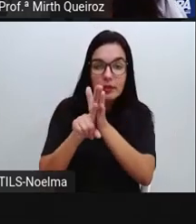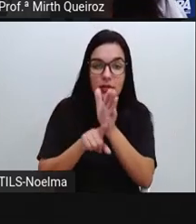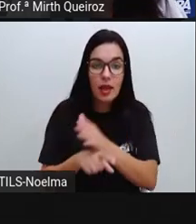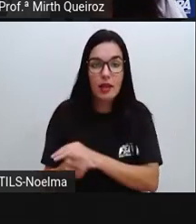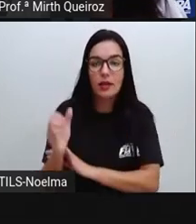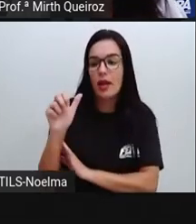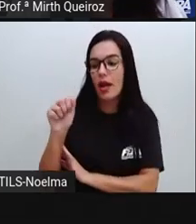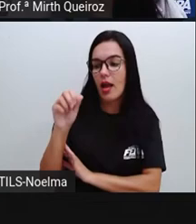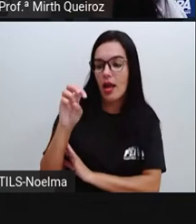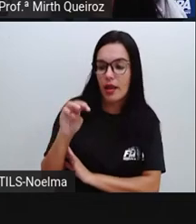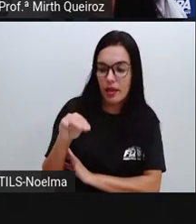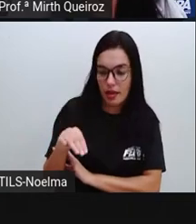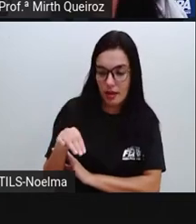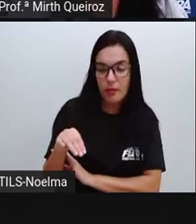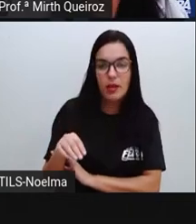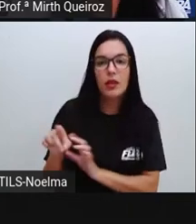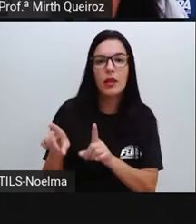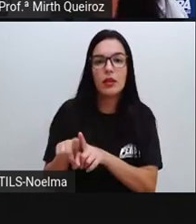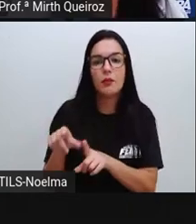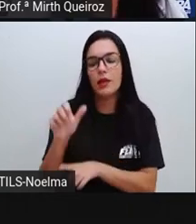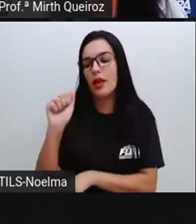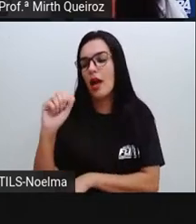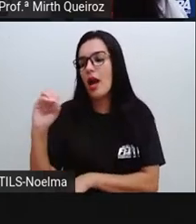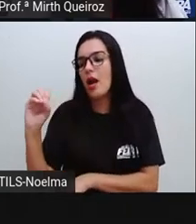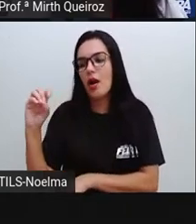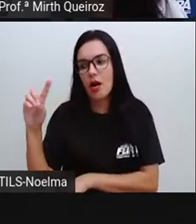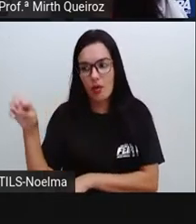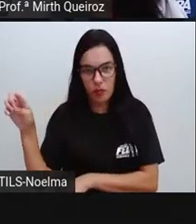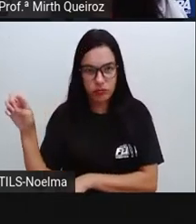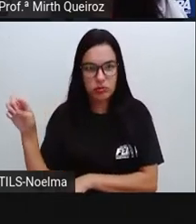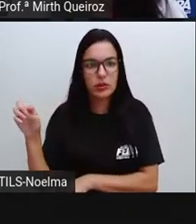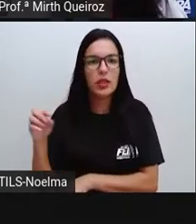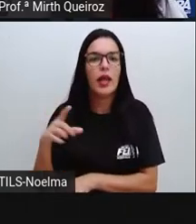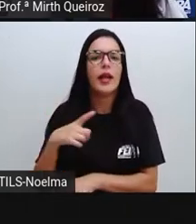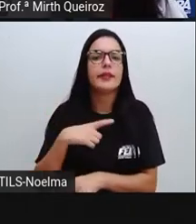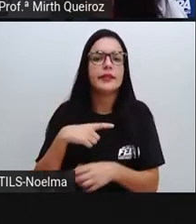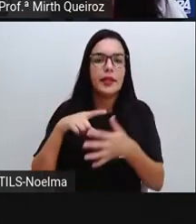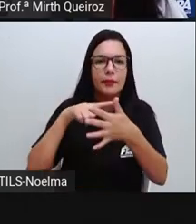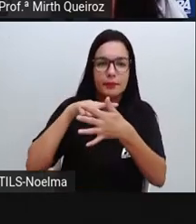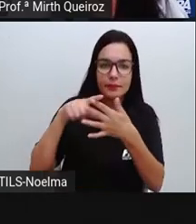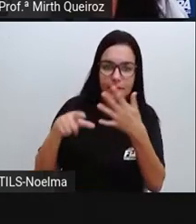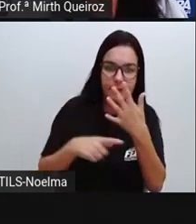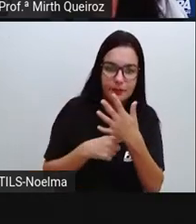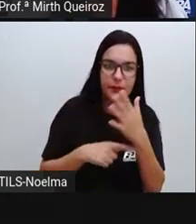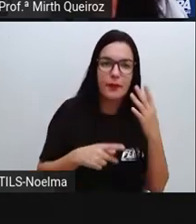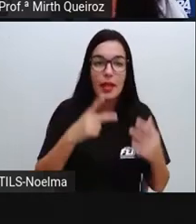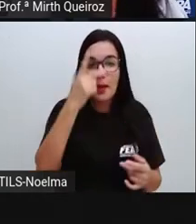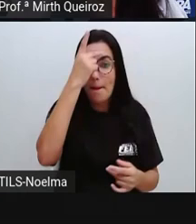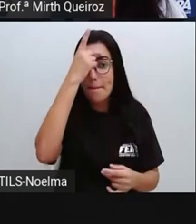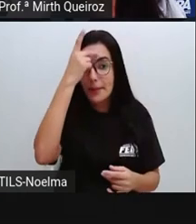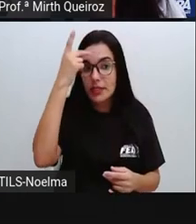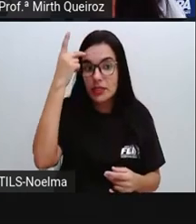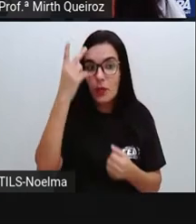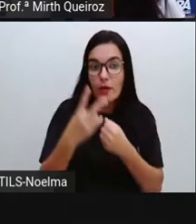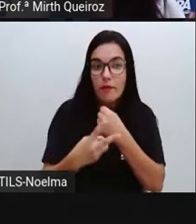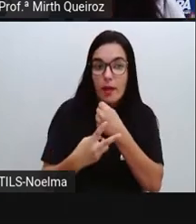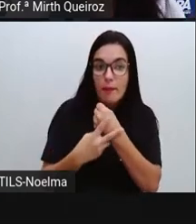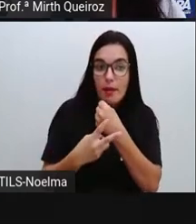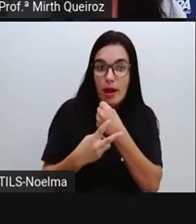assim como a de entraram também. A tonicidade é diferente das duas palavras. Em entraram,